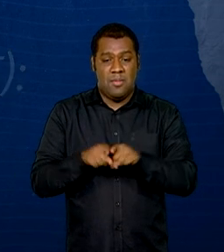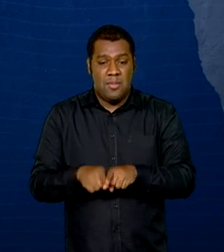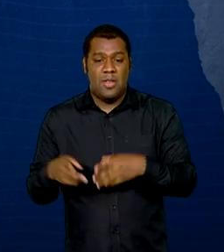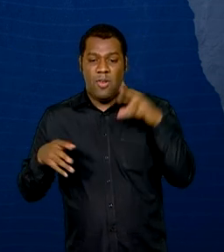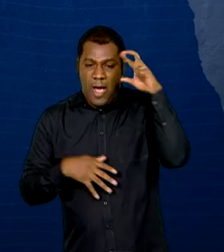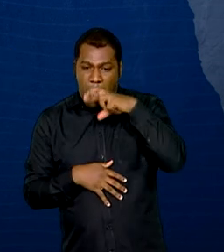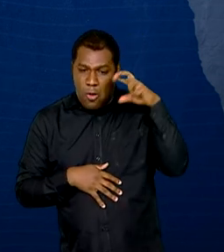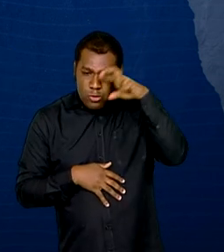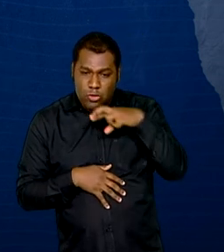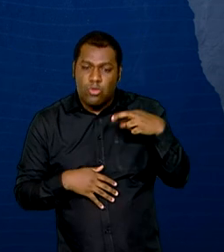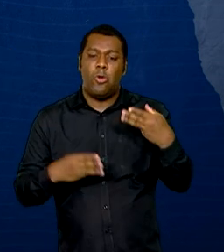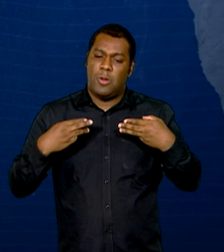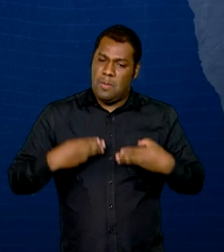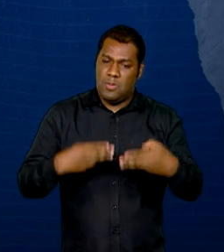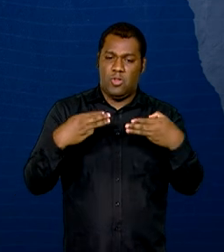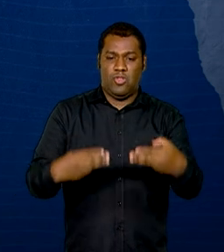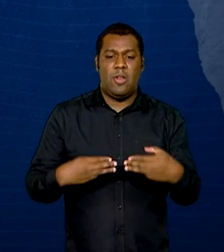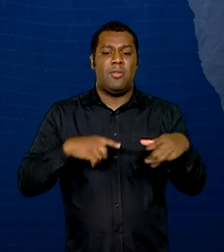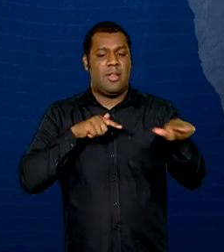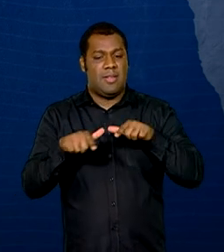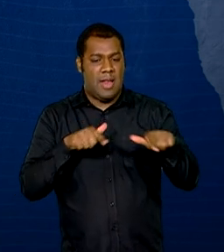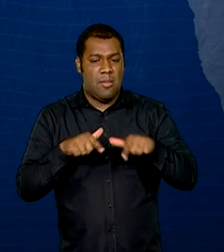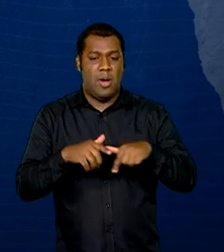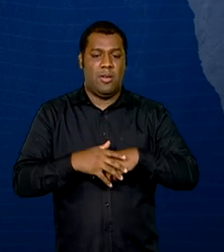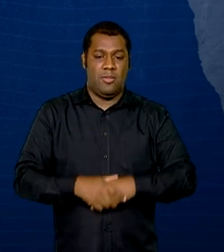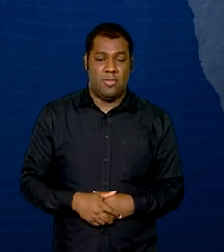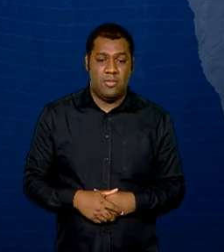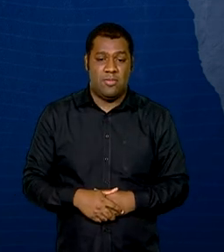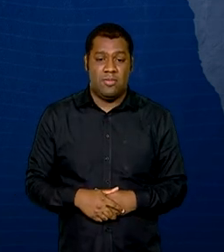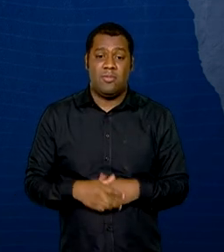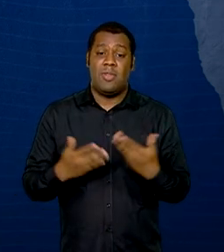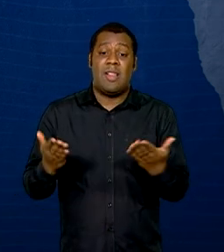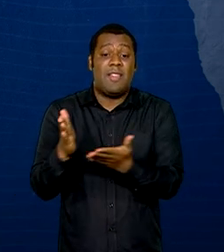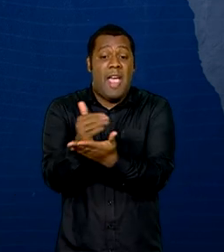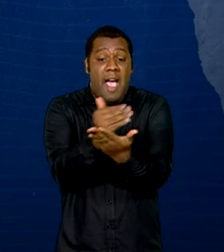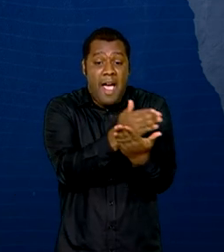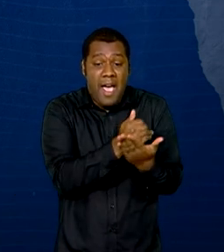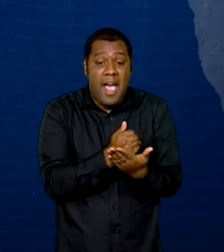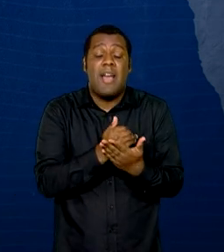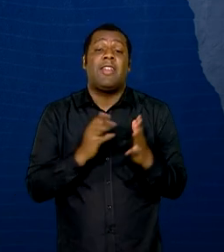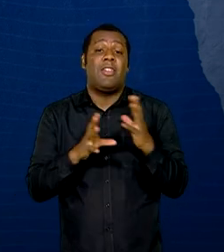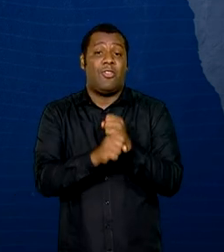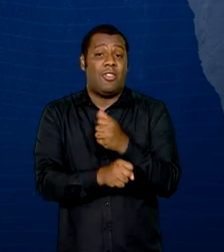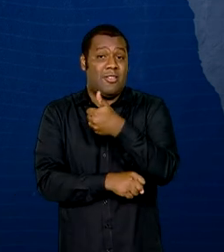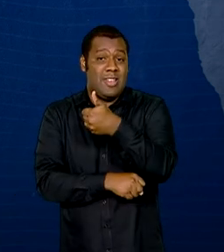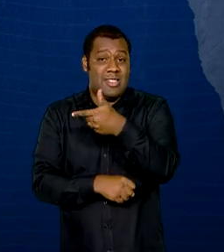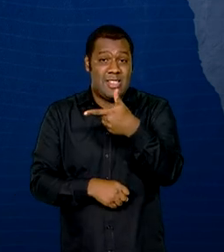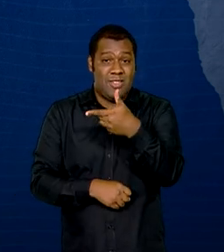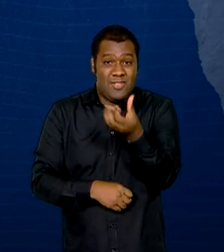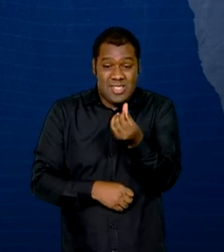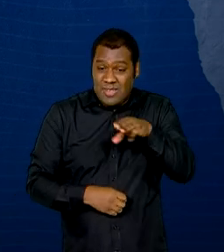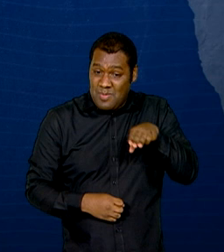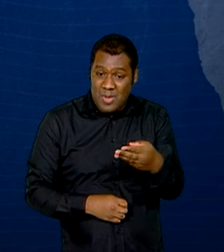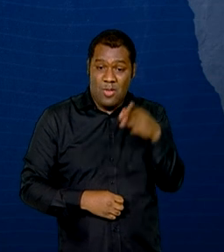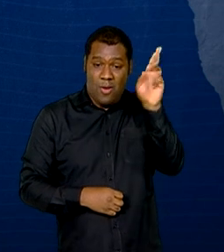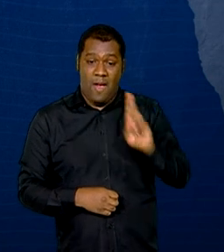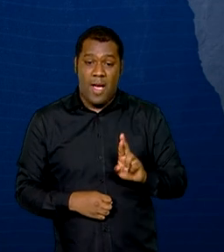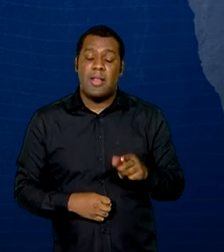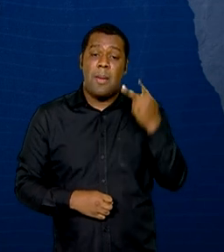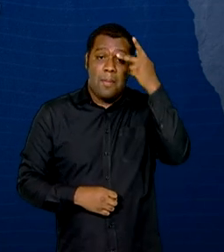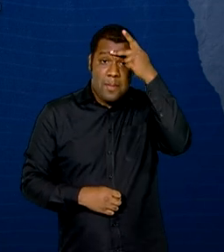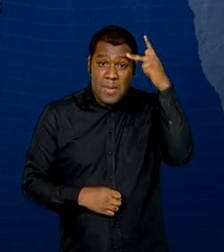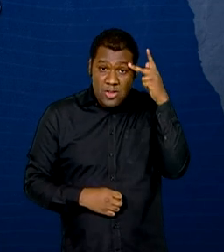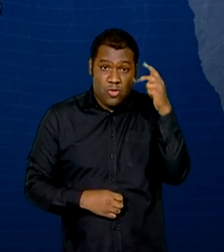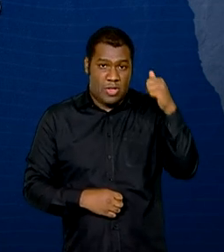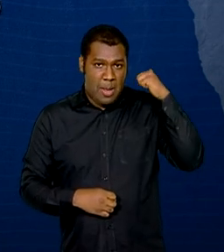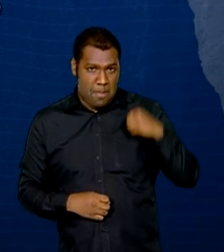As inscrições somaram 126 milhões de reais em arrecadação. Foram isentos da taxa os bolsistas do